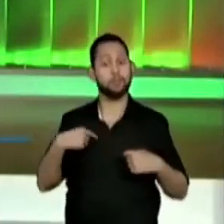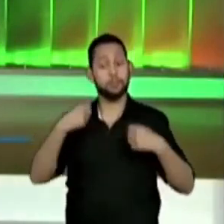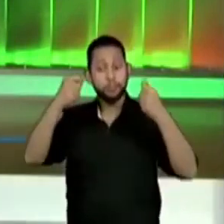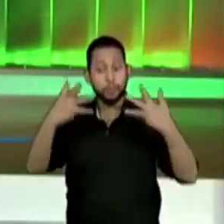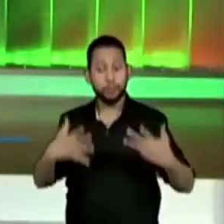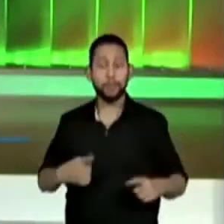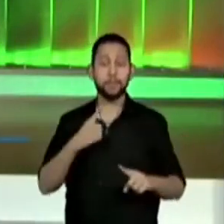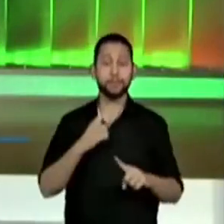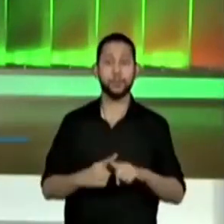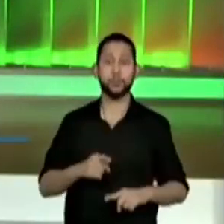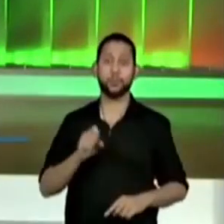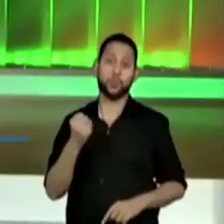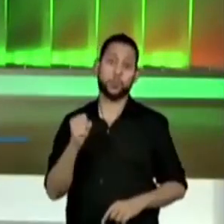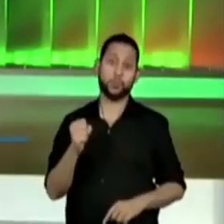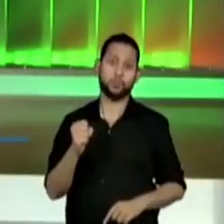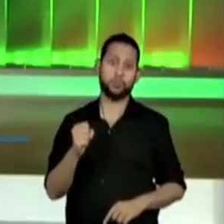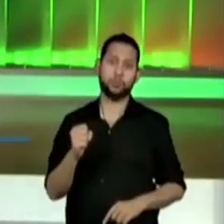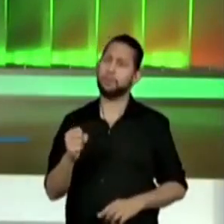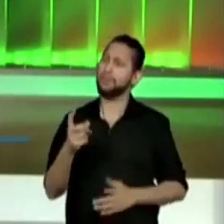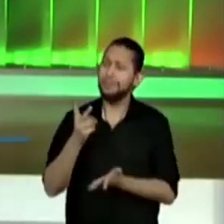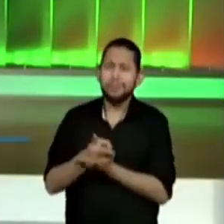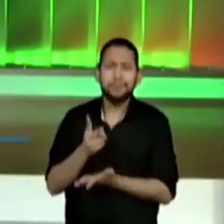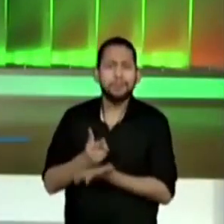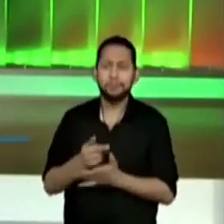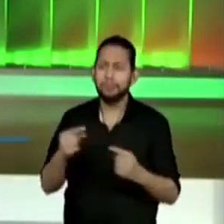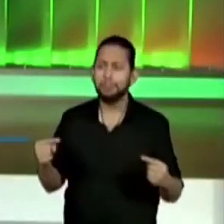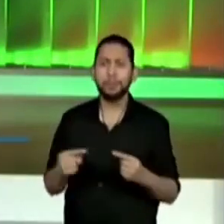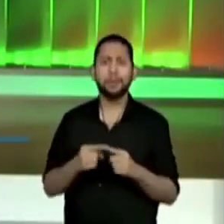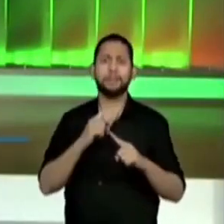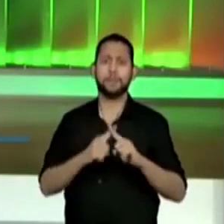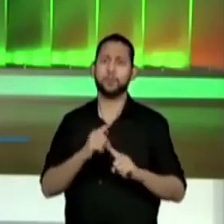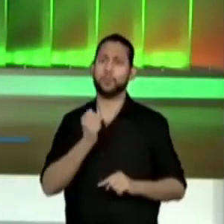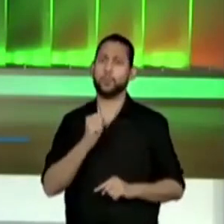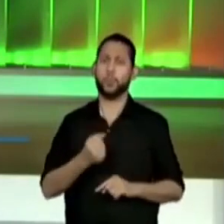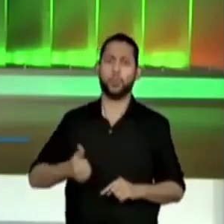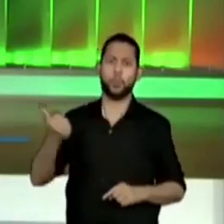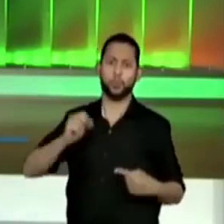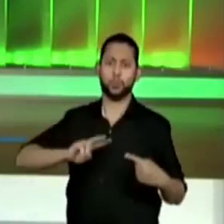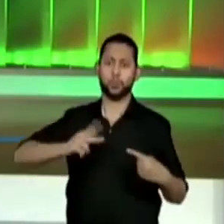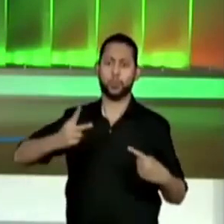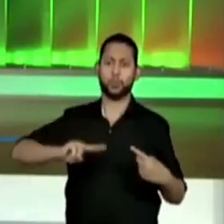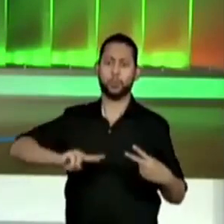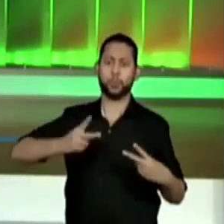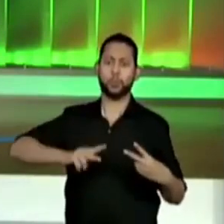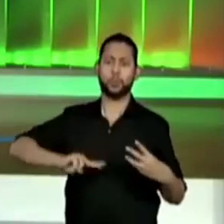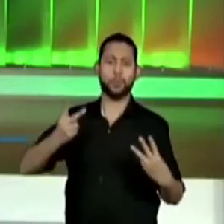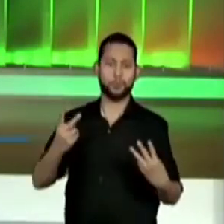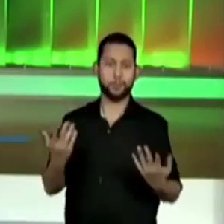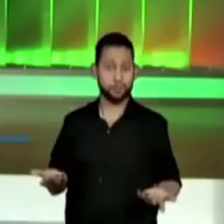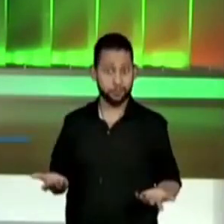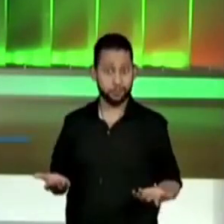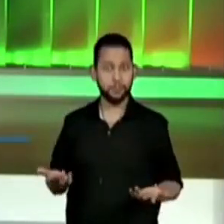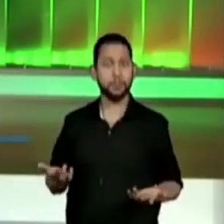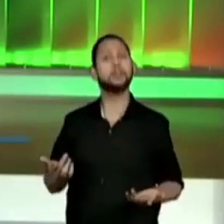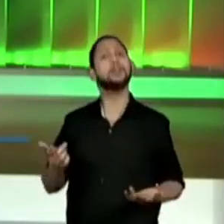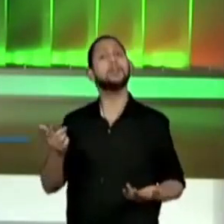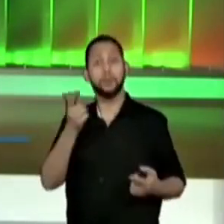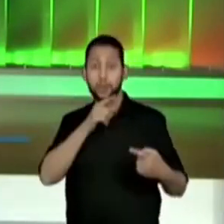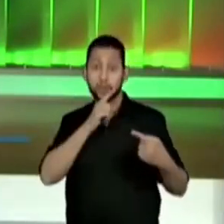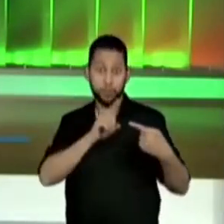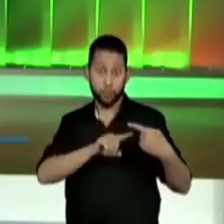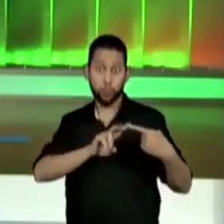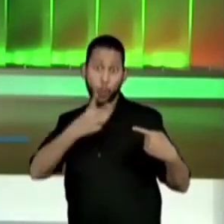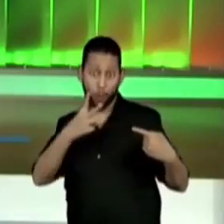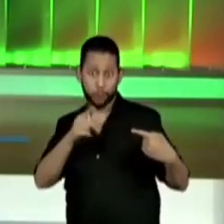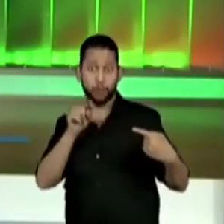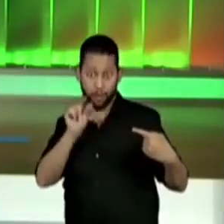vezes oito, tá? É sempre utilizado em vezes oito. Você vai encontrar o dobro daquele número, o resultado você